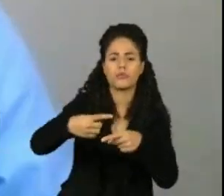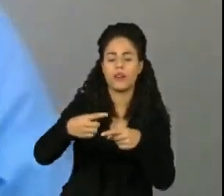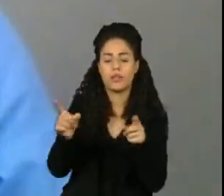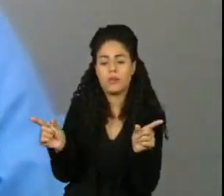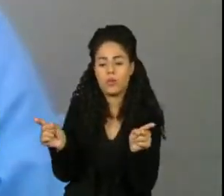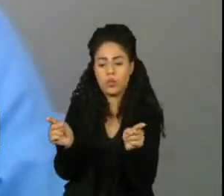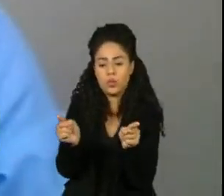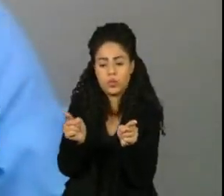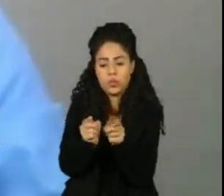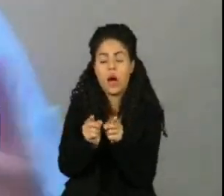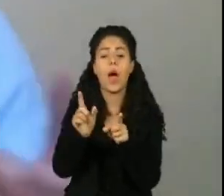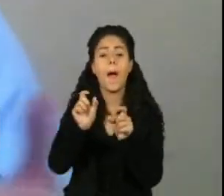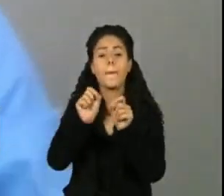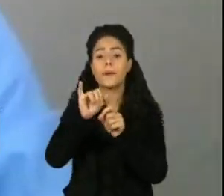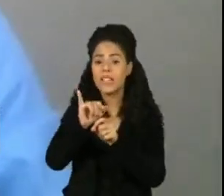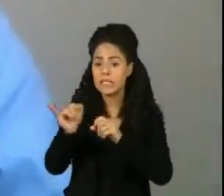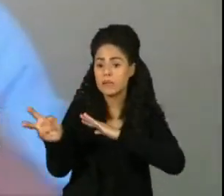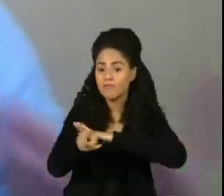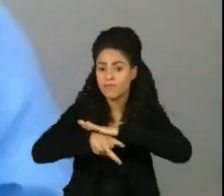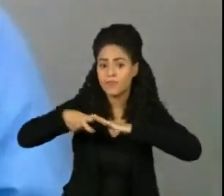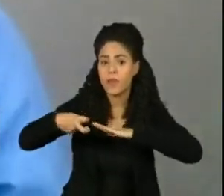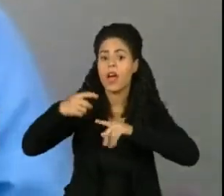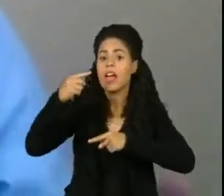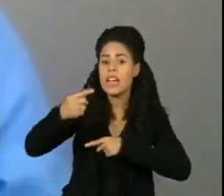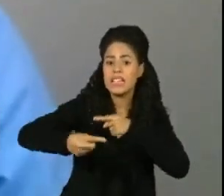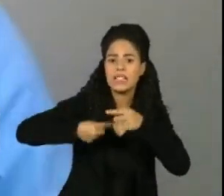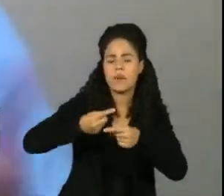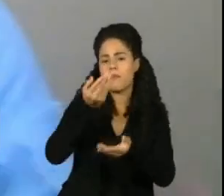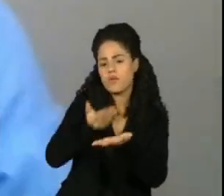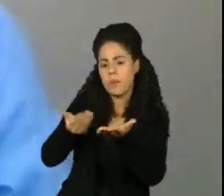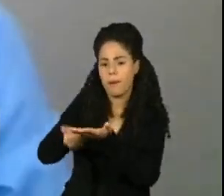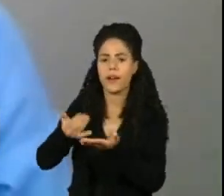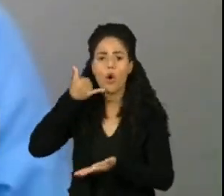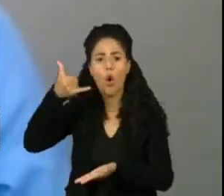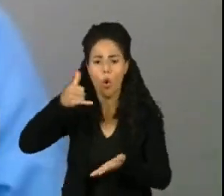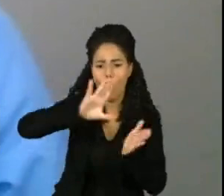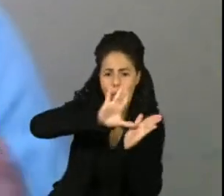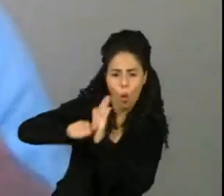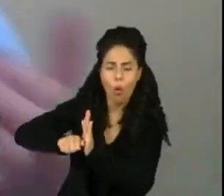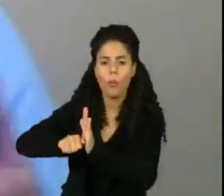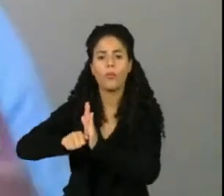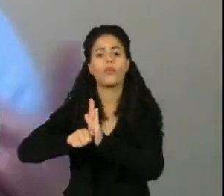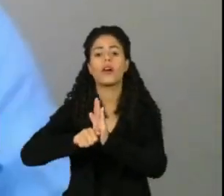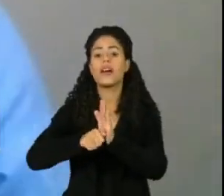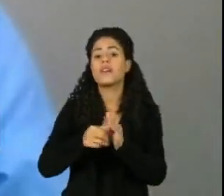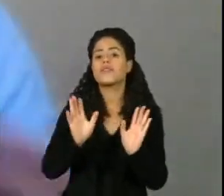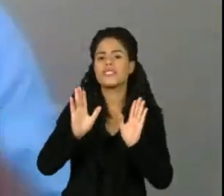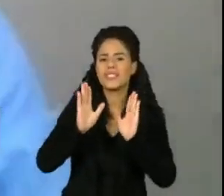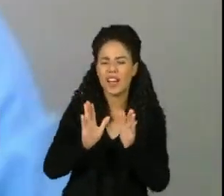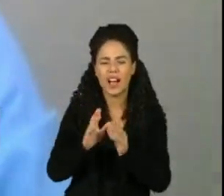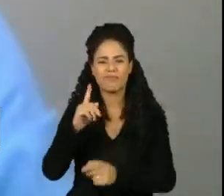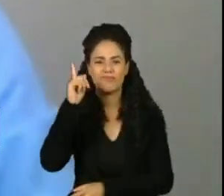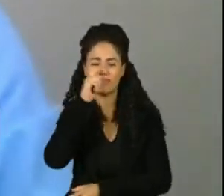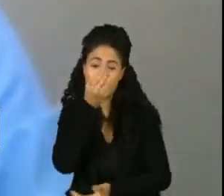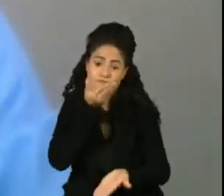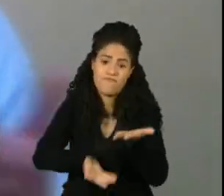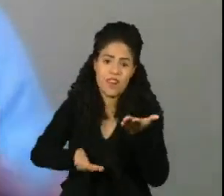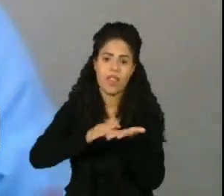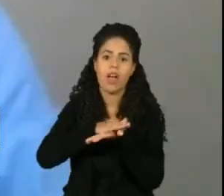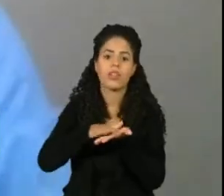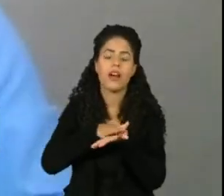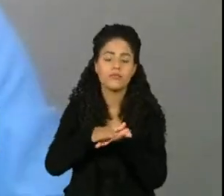aconteça algum tipo de fraude, fora do horário, você tenha uma perda de celular ou até um sequestro relâmpago, você não seja tão lesado quanto isso.